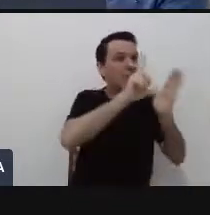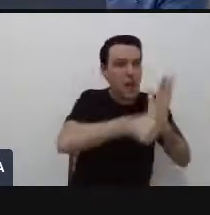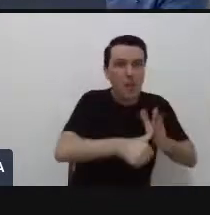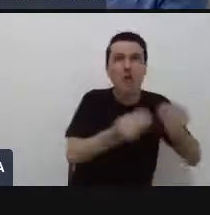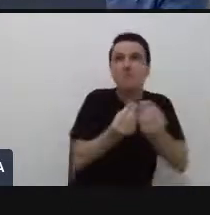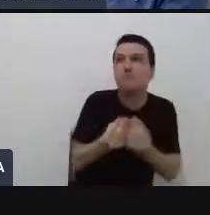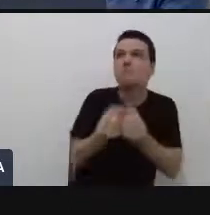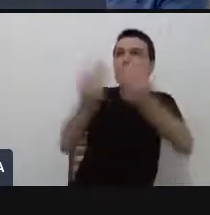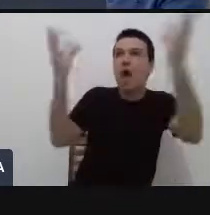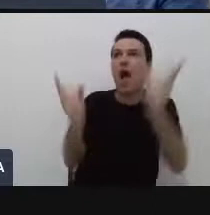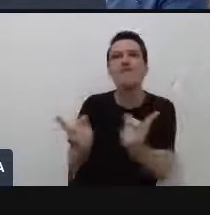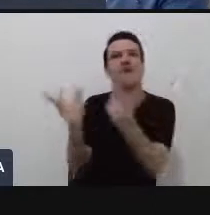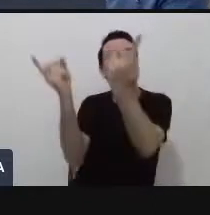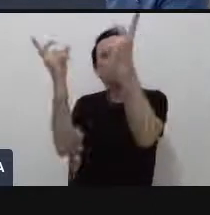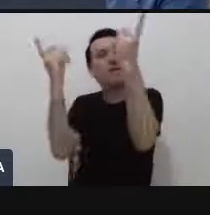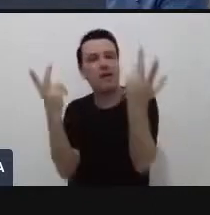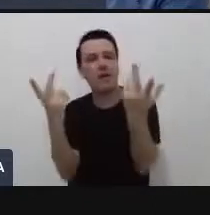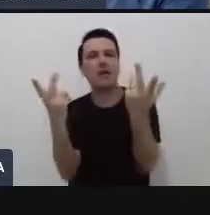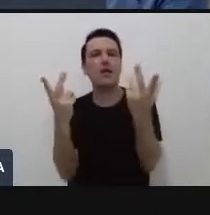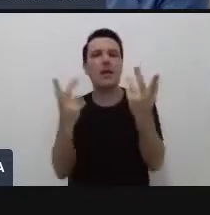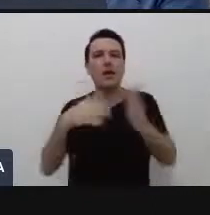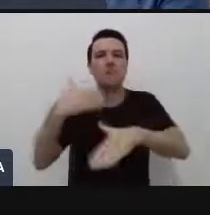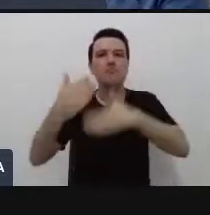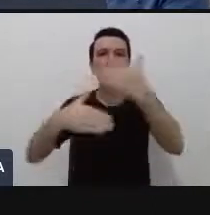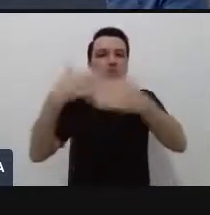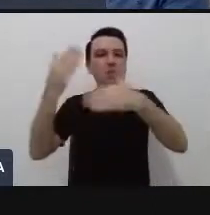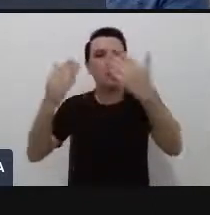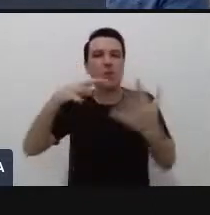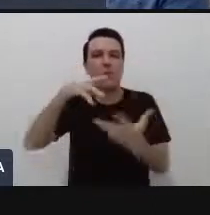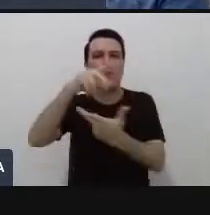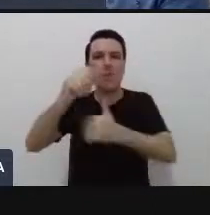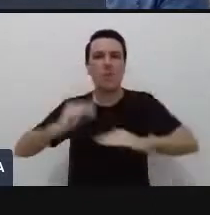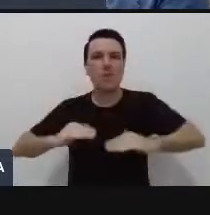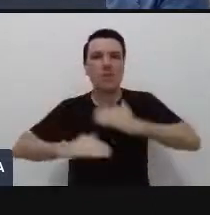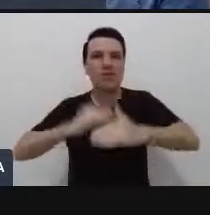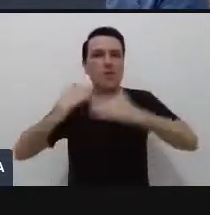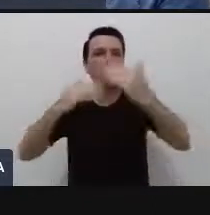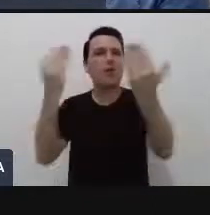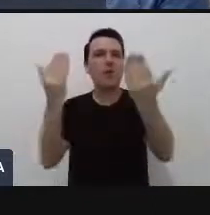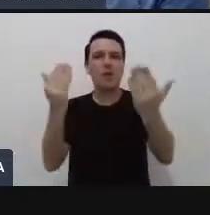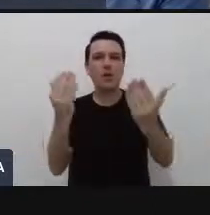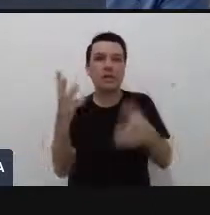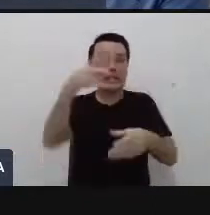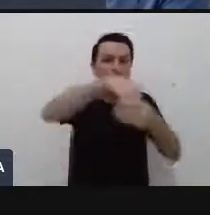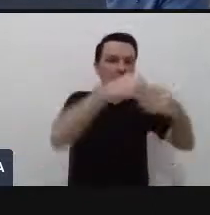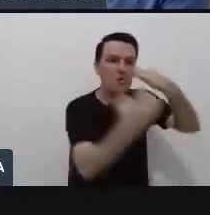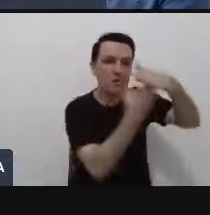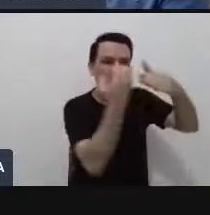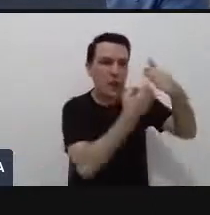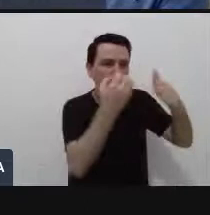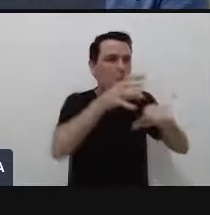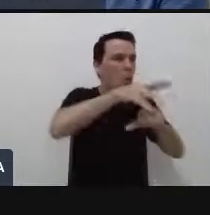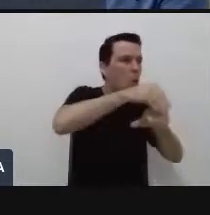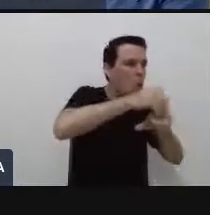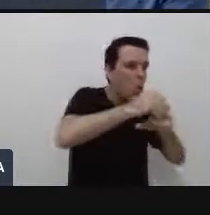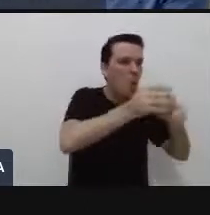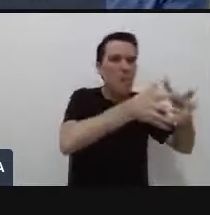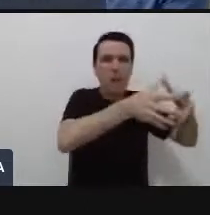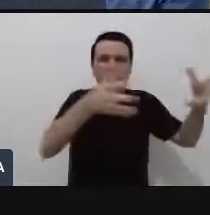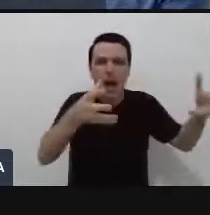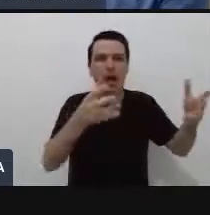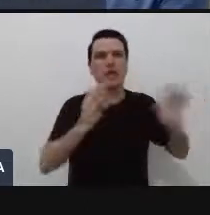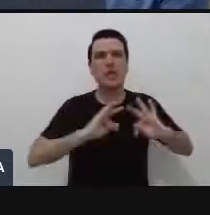que o mundo foi evoluindo, as capacidades tecnológicas, o acúmulo de conhecimento dentro da organização, as tecnologias, a